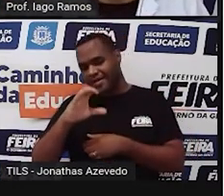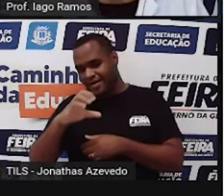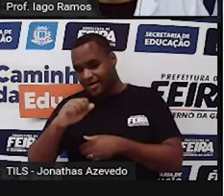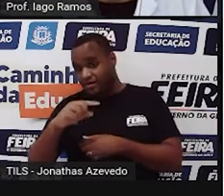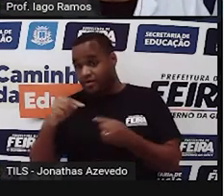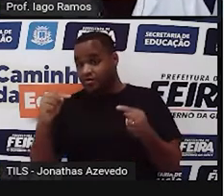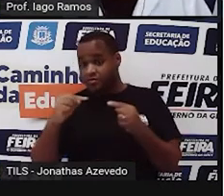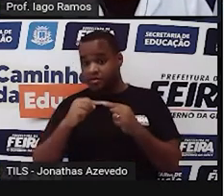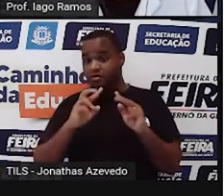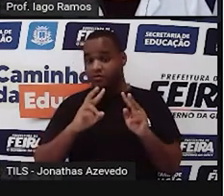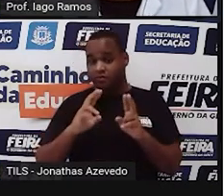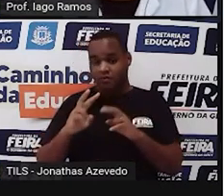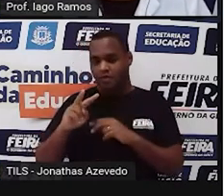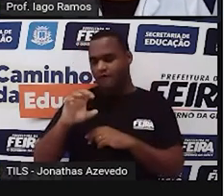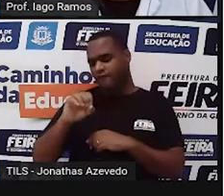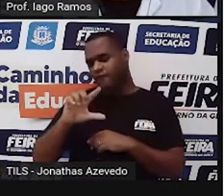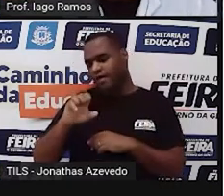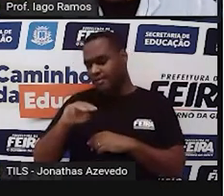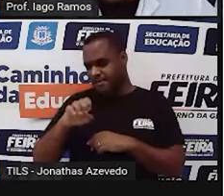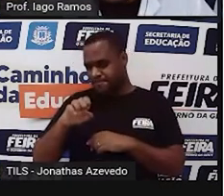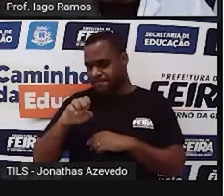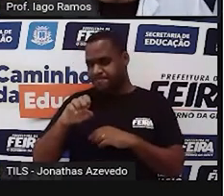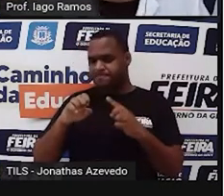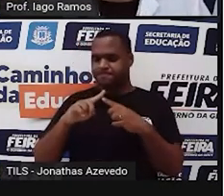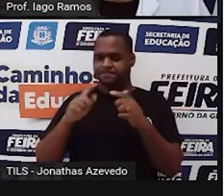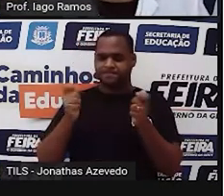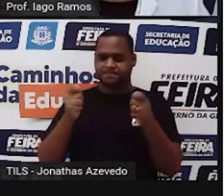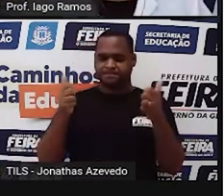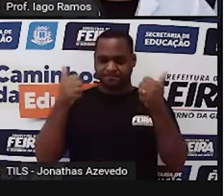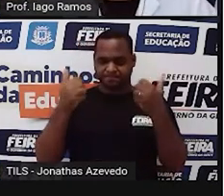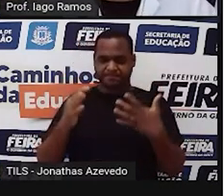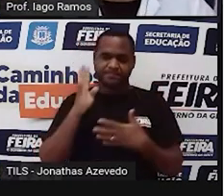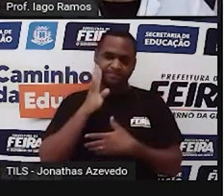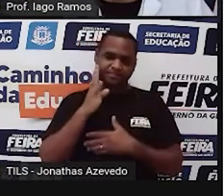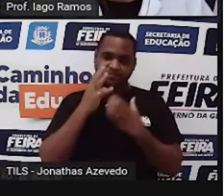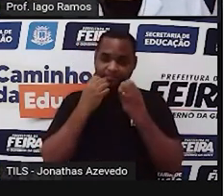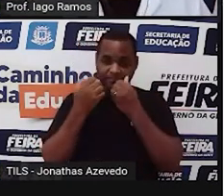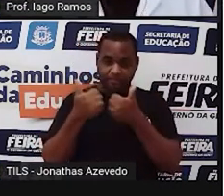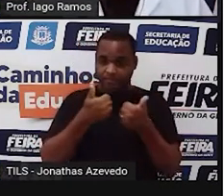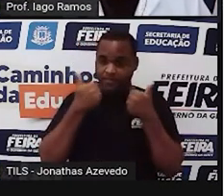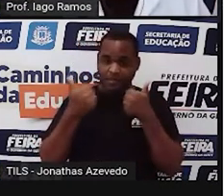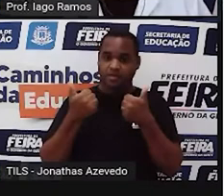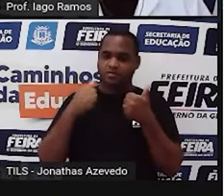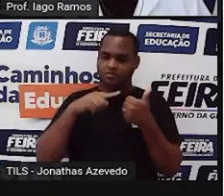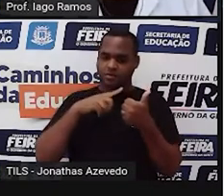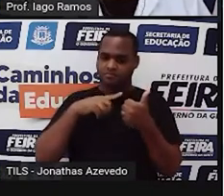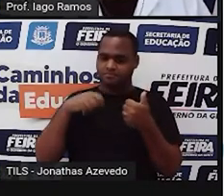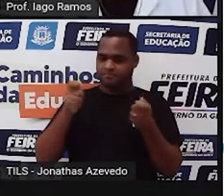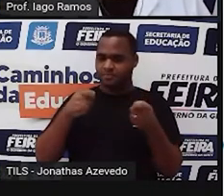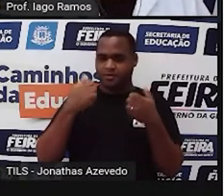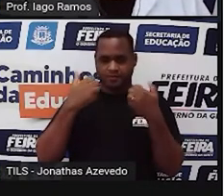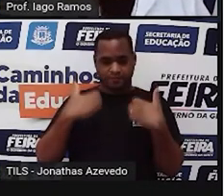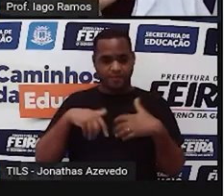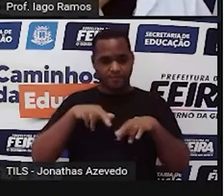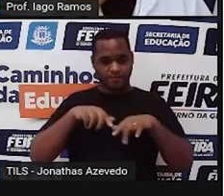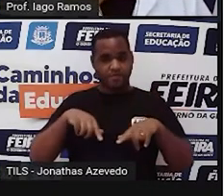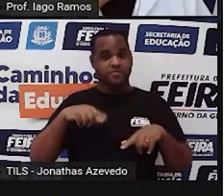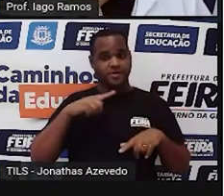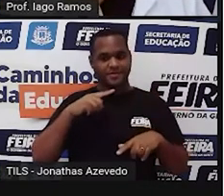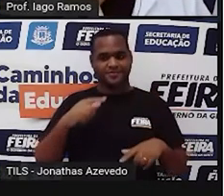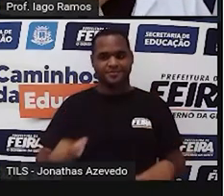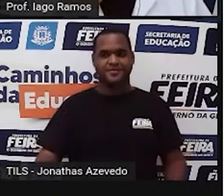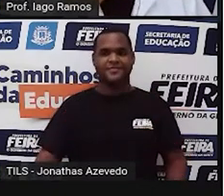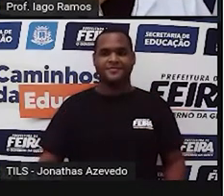volume. Belezinha? Então, já estamos aquecidos, né? Simbora, porque tem muita coisa legal.